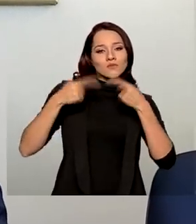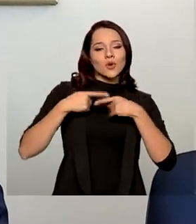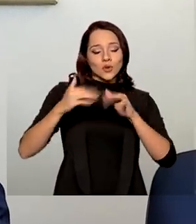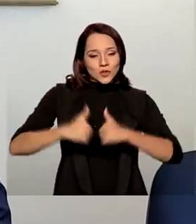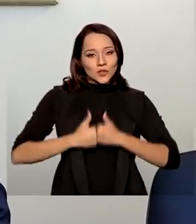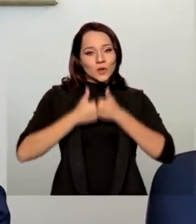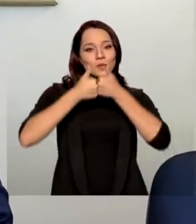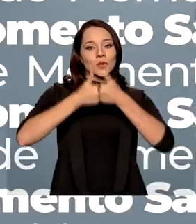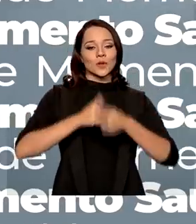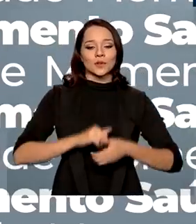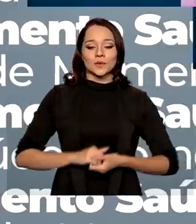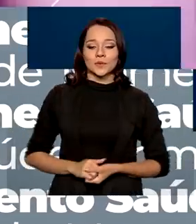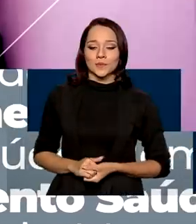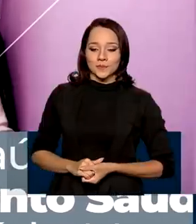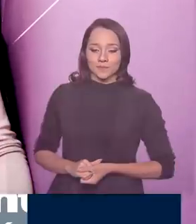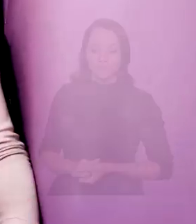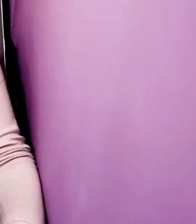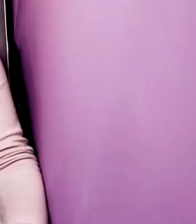imunológico.